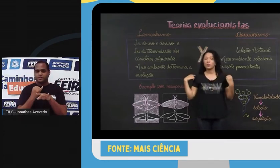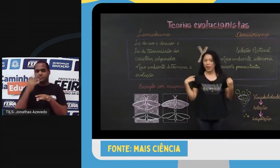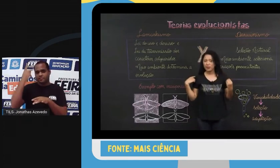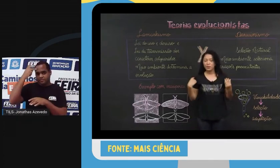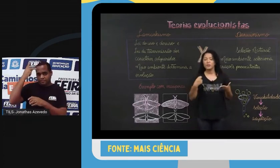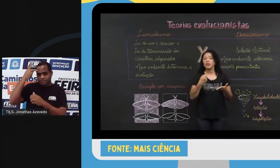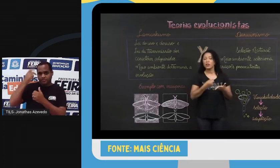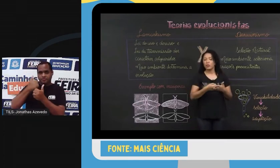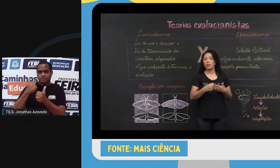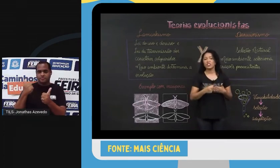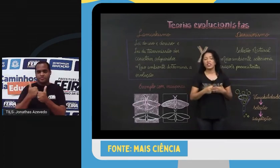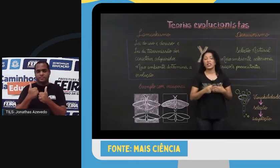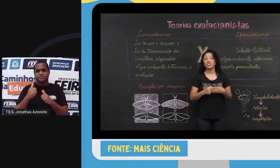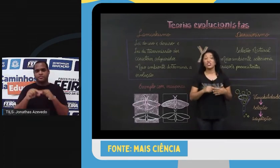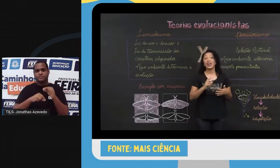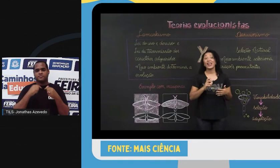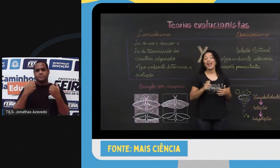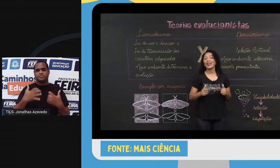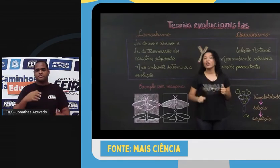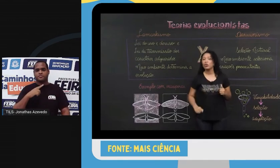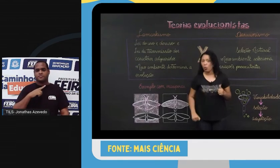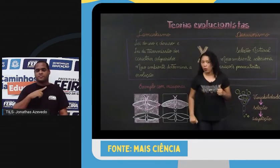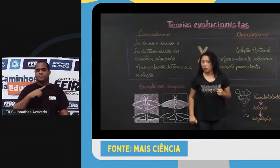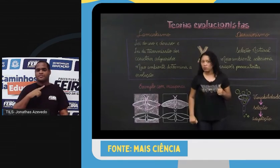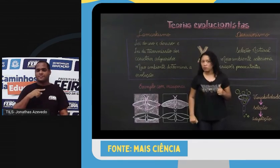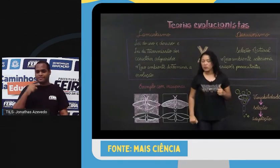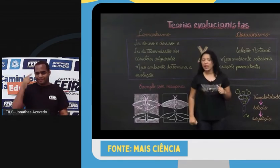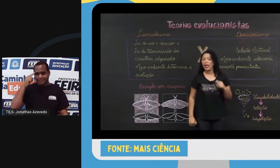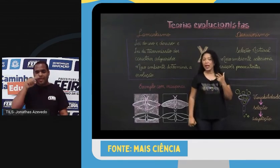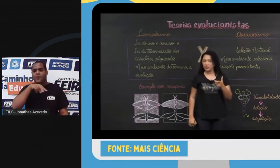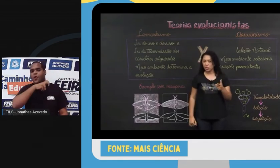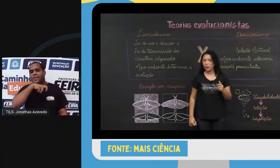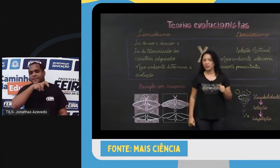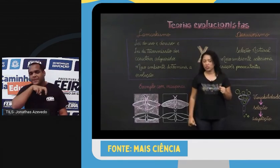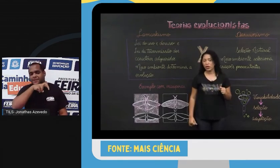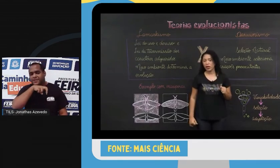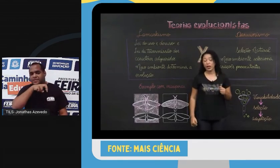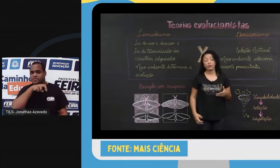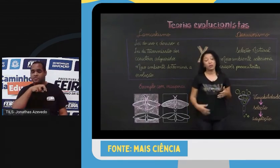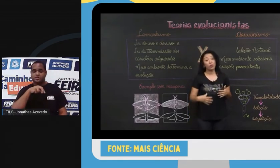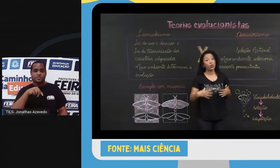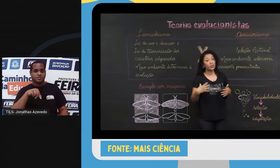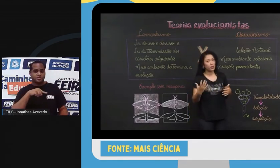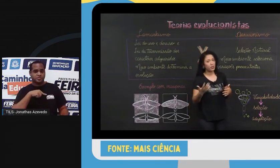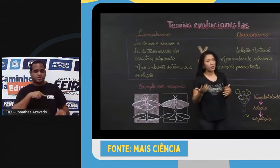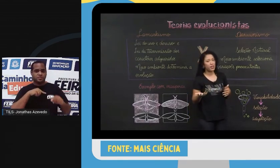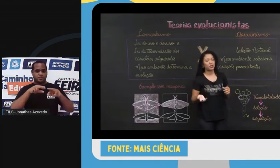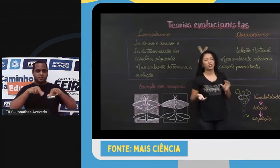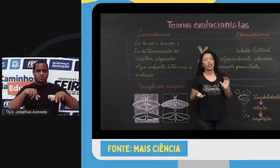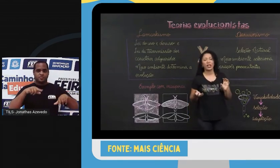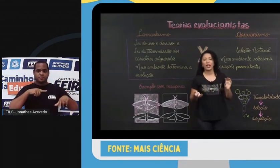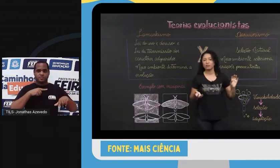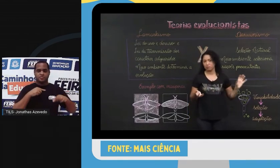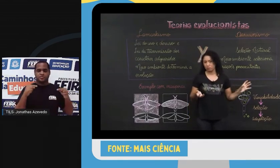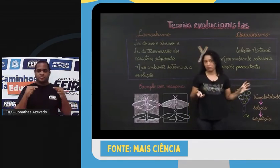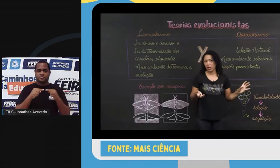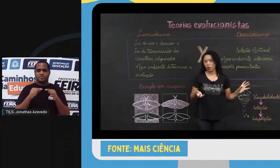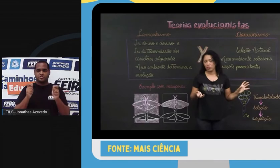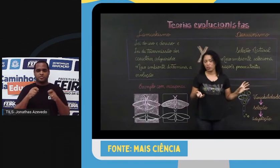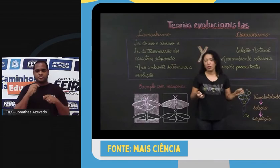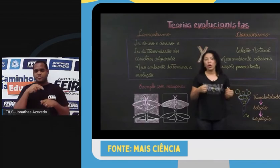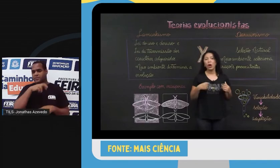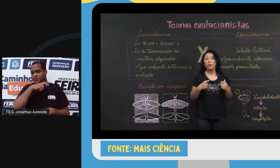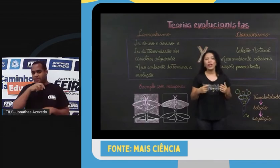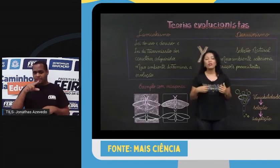Paulo, onde tem uma espécie que foi batizada de jararaca ilhoa. Essa espécie de jararaca tem muitas semelhanças com a jararaca